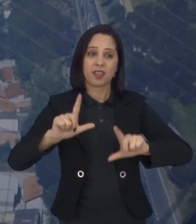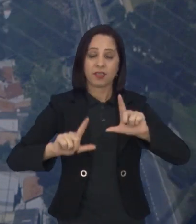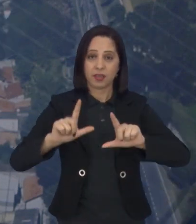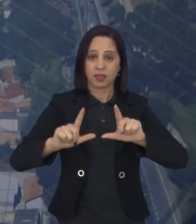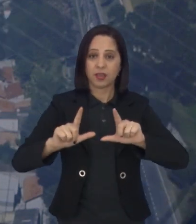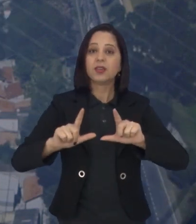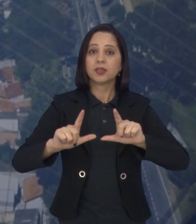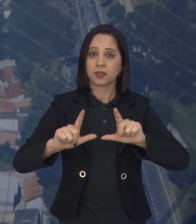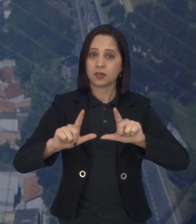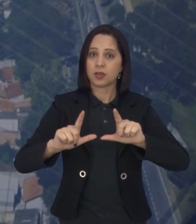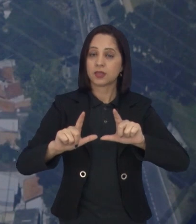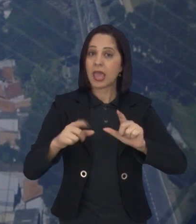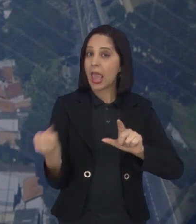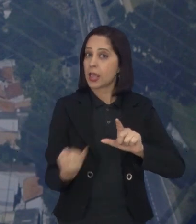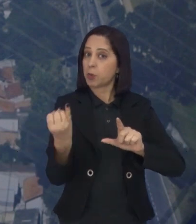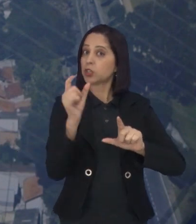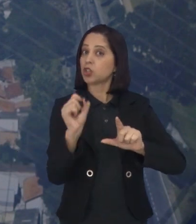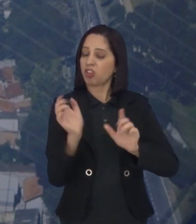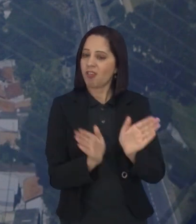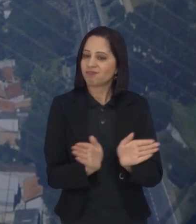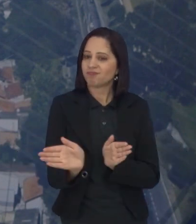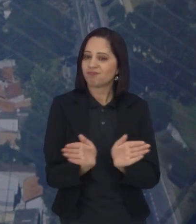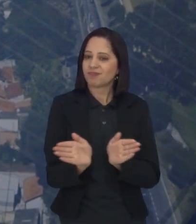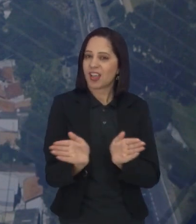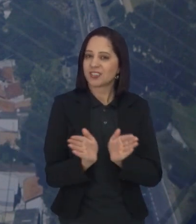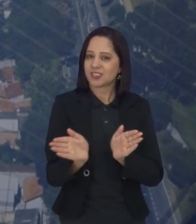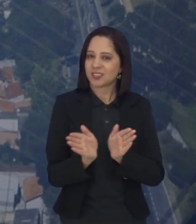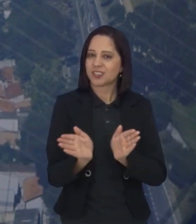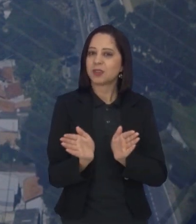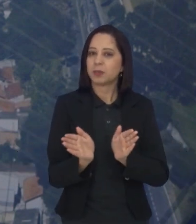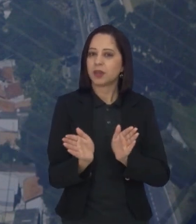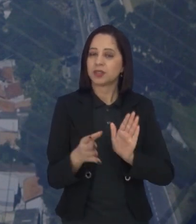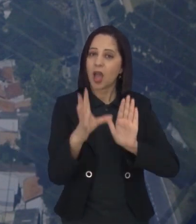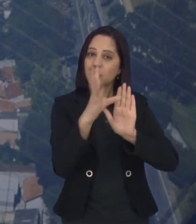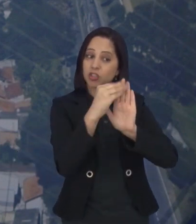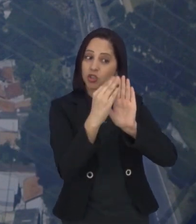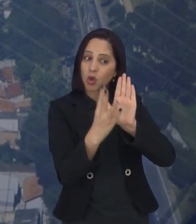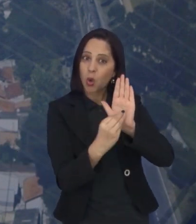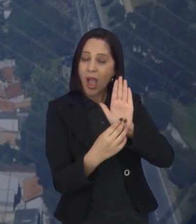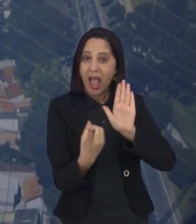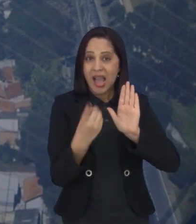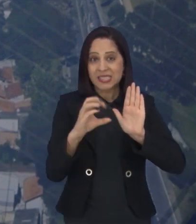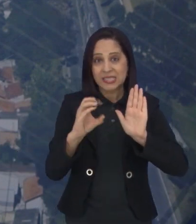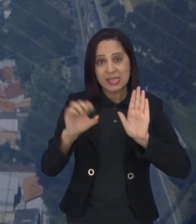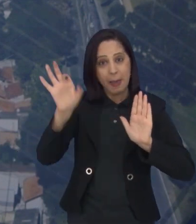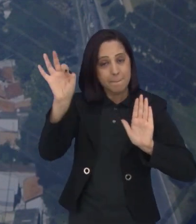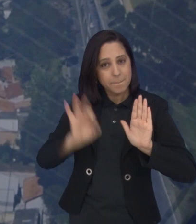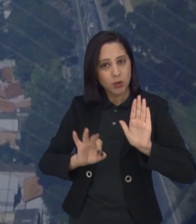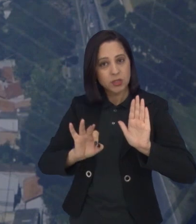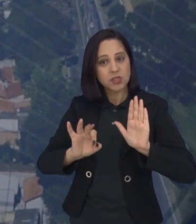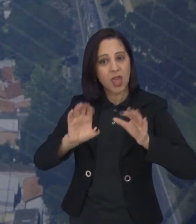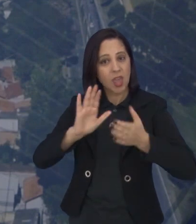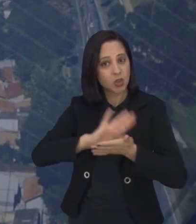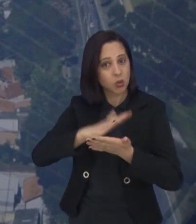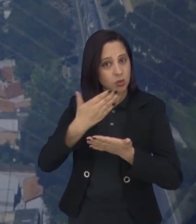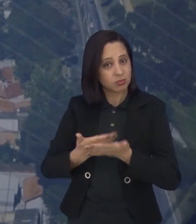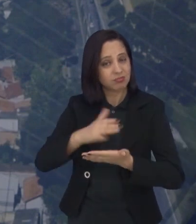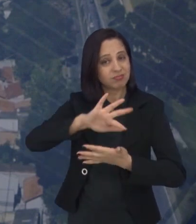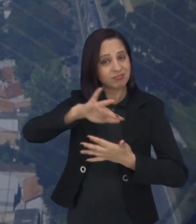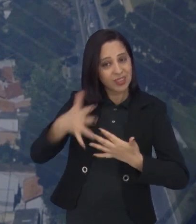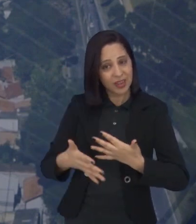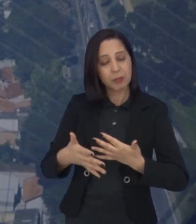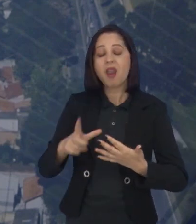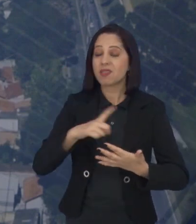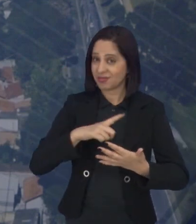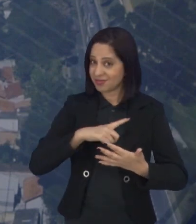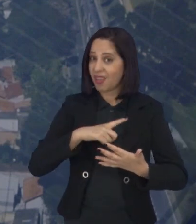José dos Campos, desprezando pela acessibilidade e com conteúdo 100% traduzido em Libras. Então é isso,